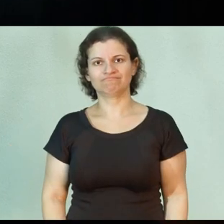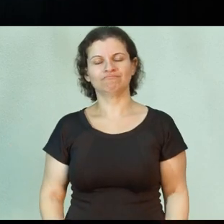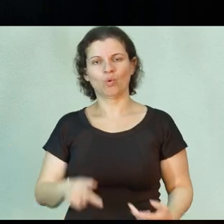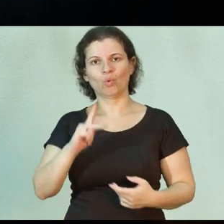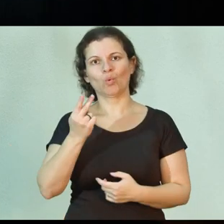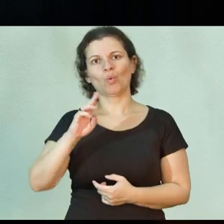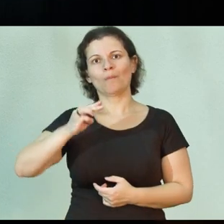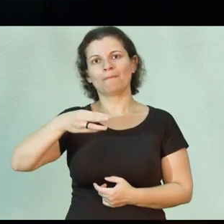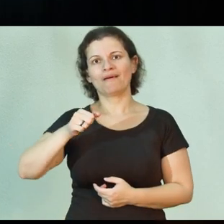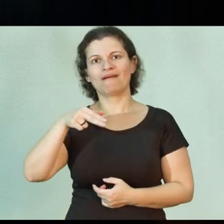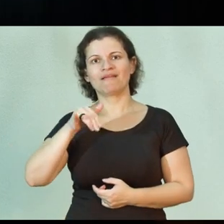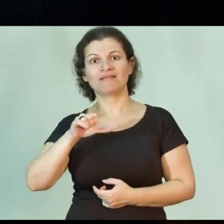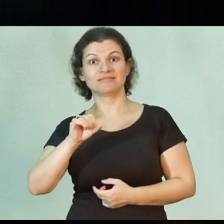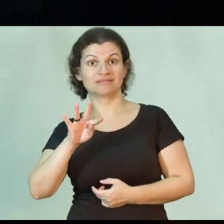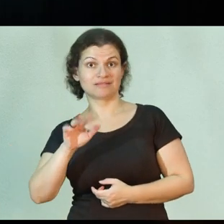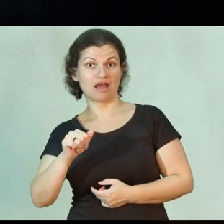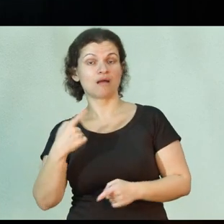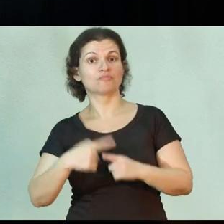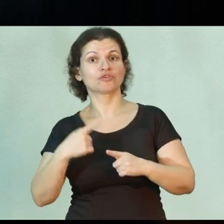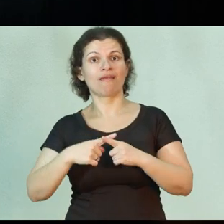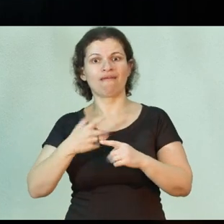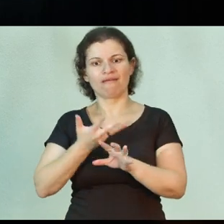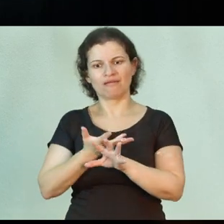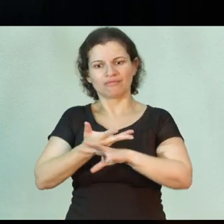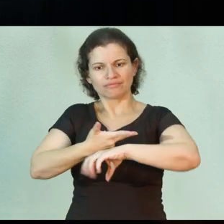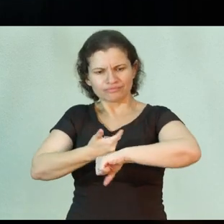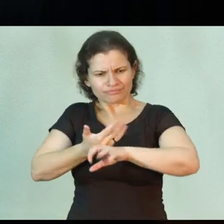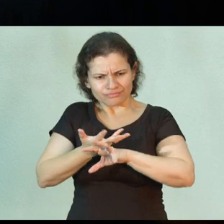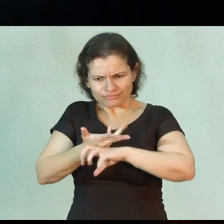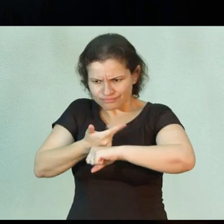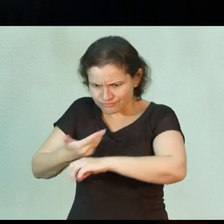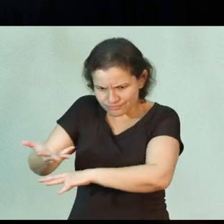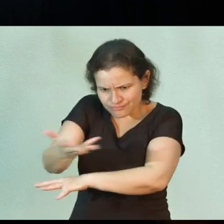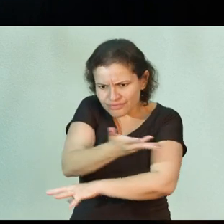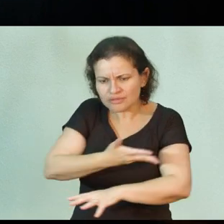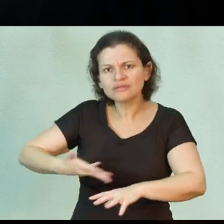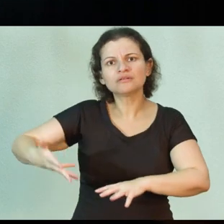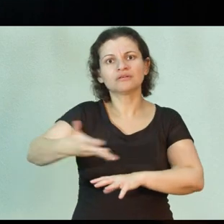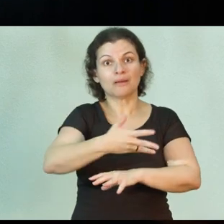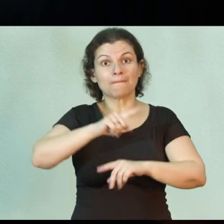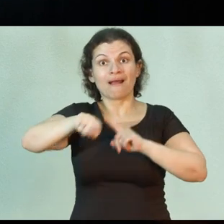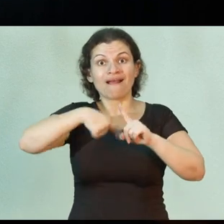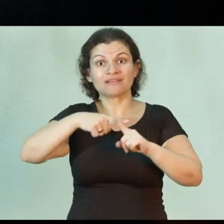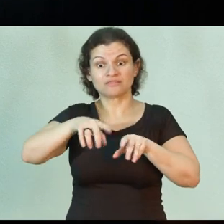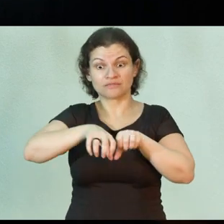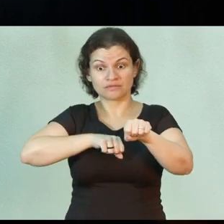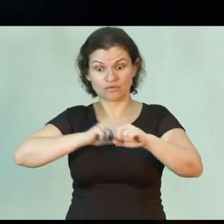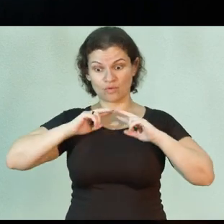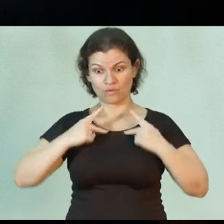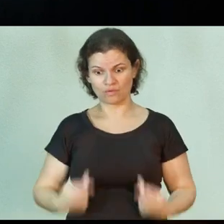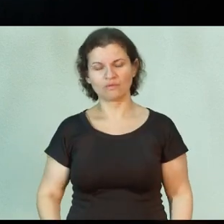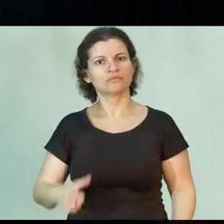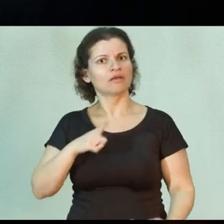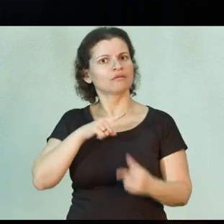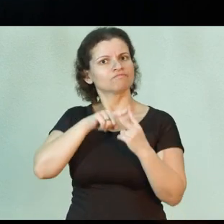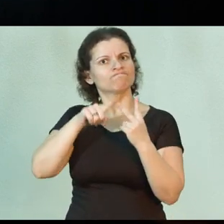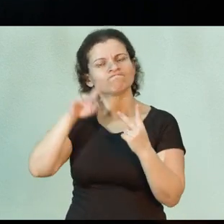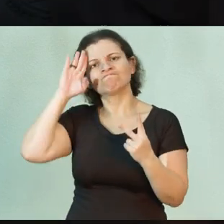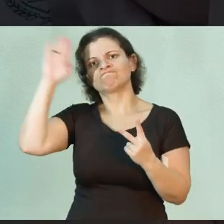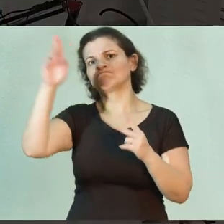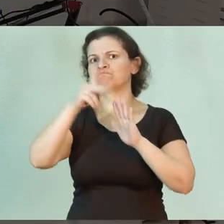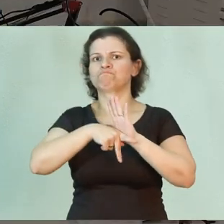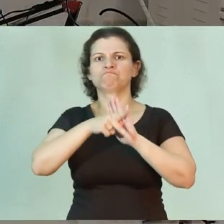a interdisciplinaridade e a formação humanista são dois pilares essenciais no nosso